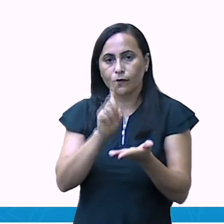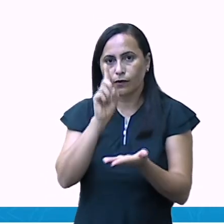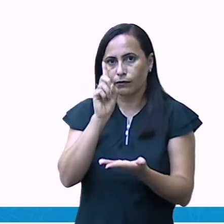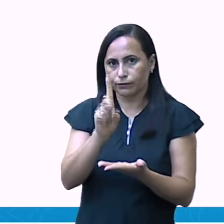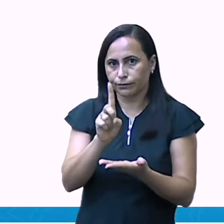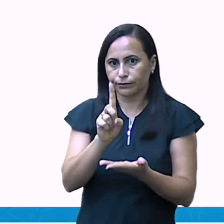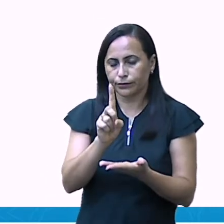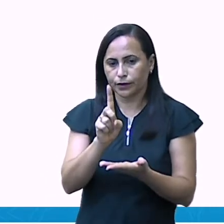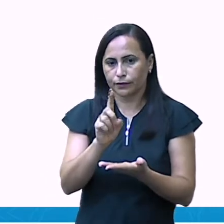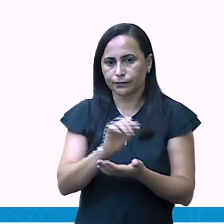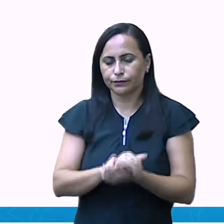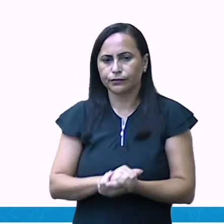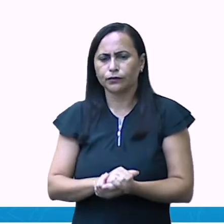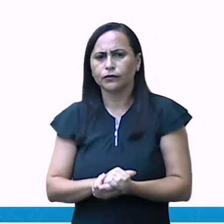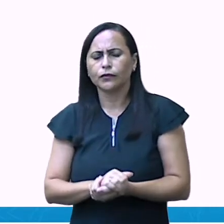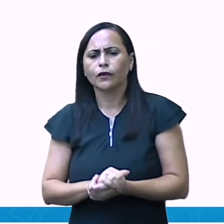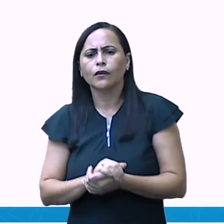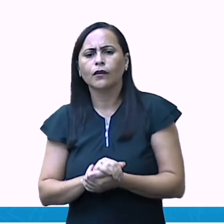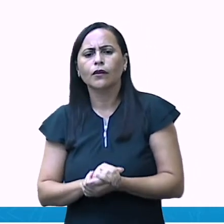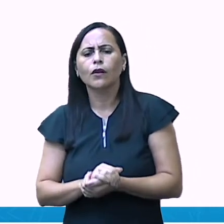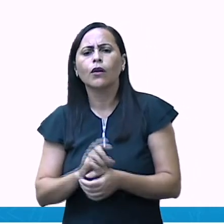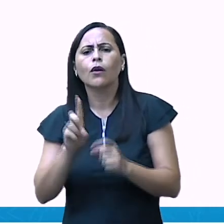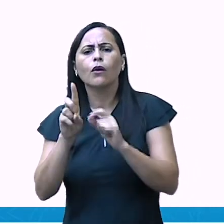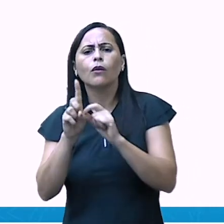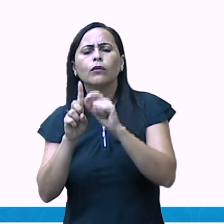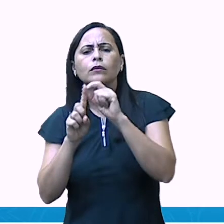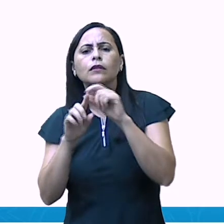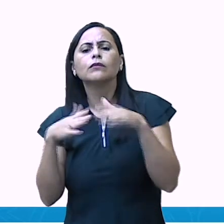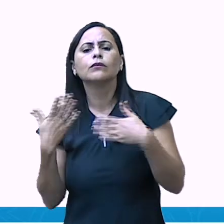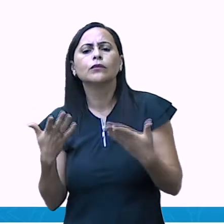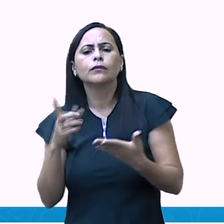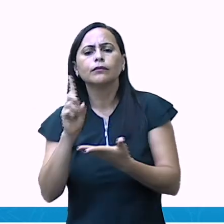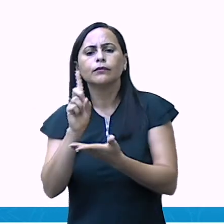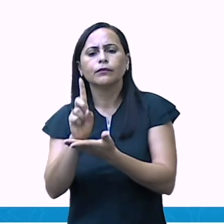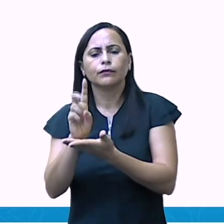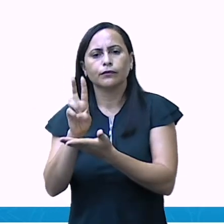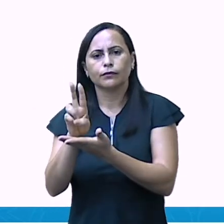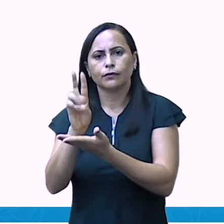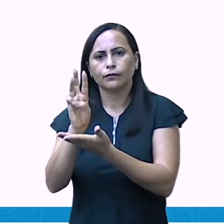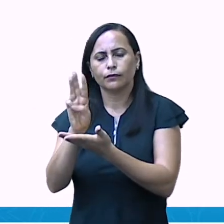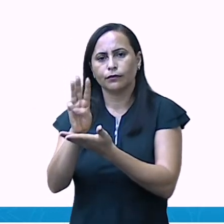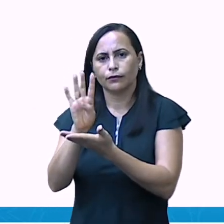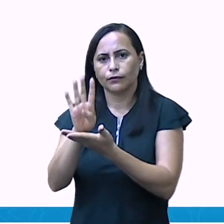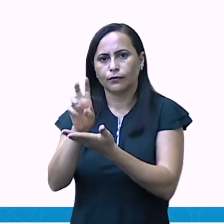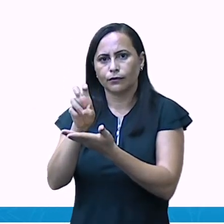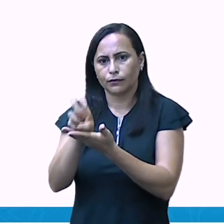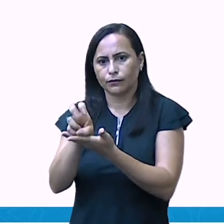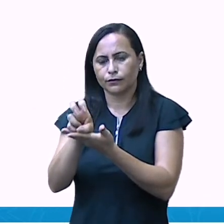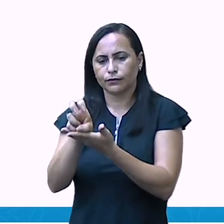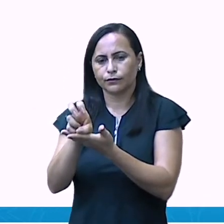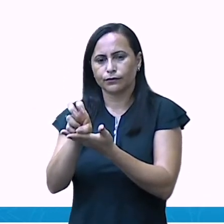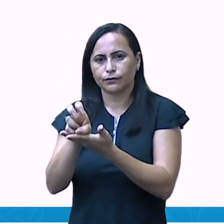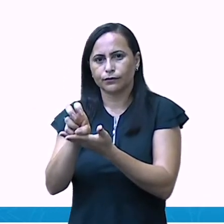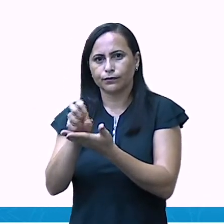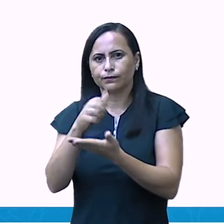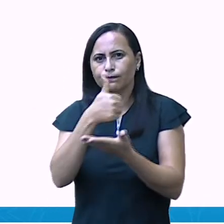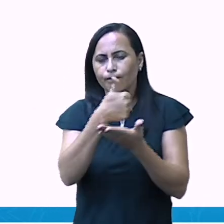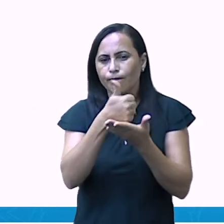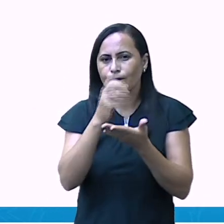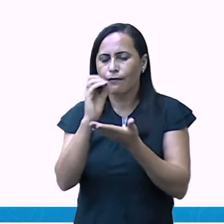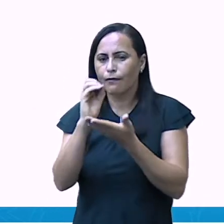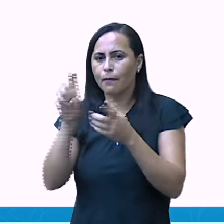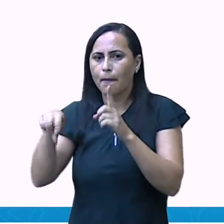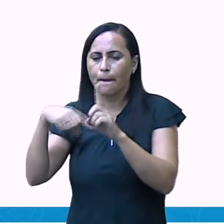E quantas unidades? Uma, duas, três, quatro, cinco. Então, dez mais